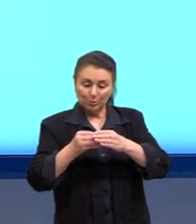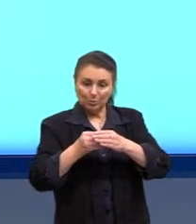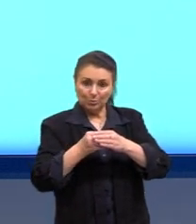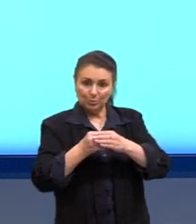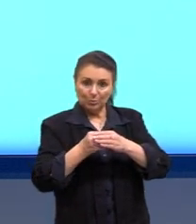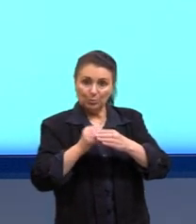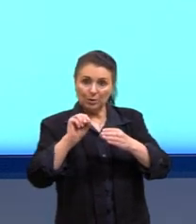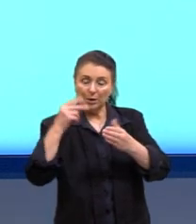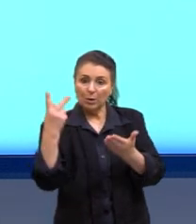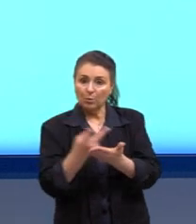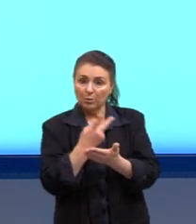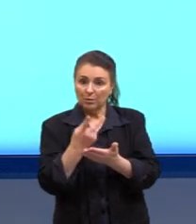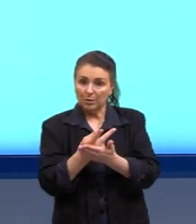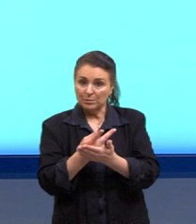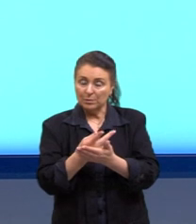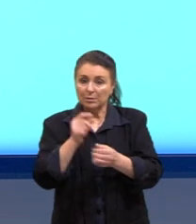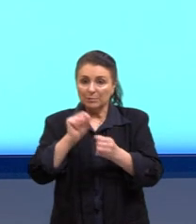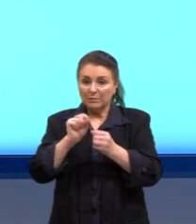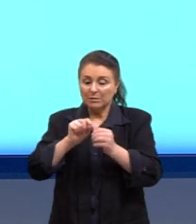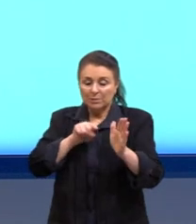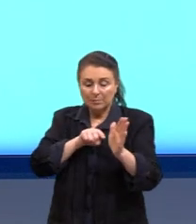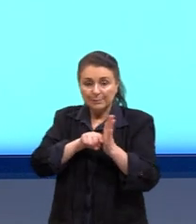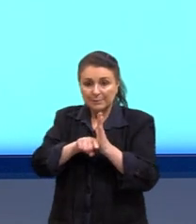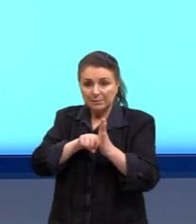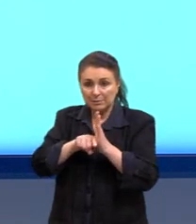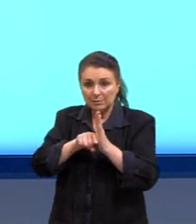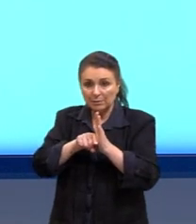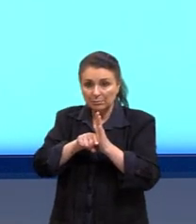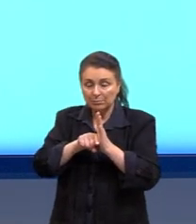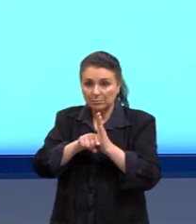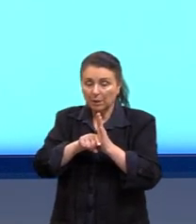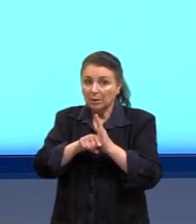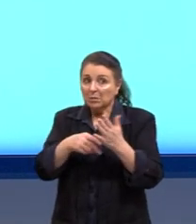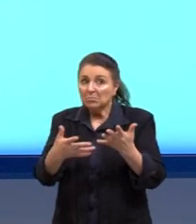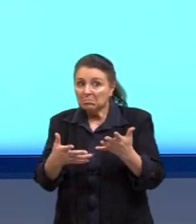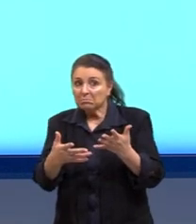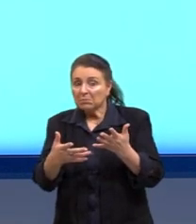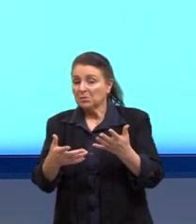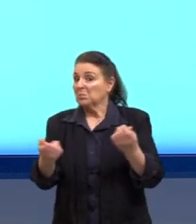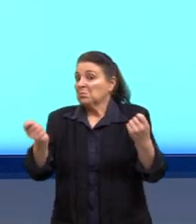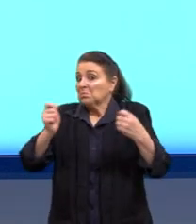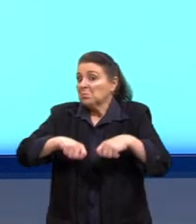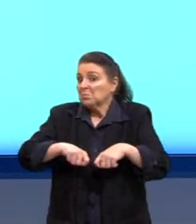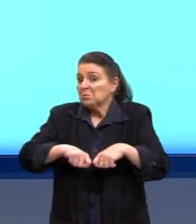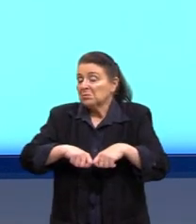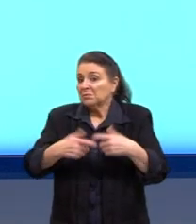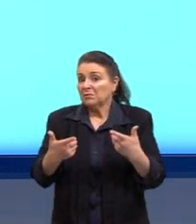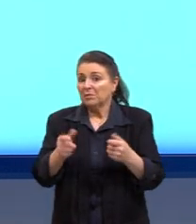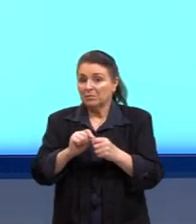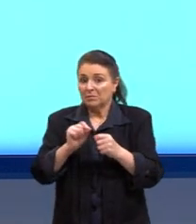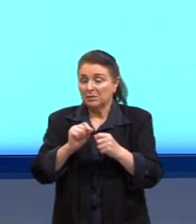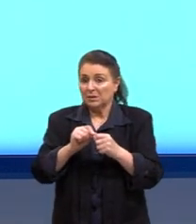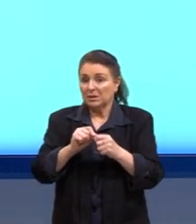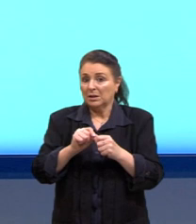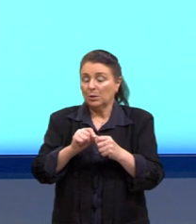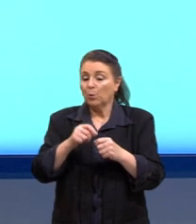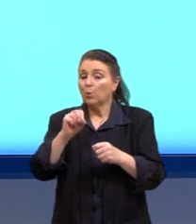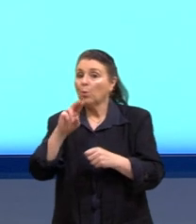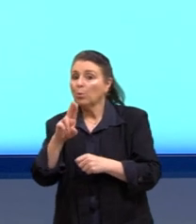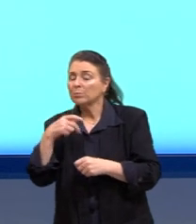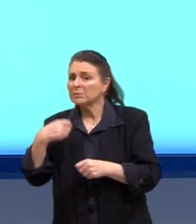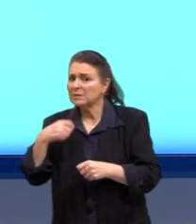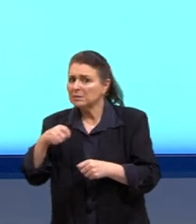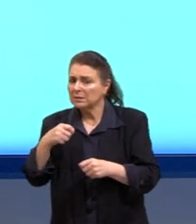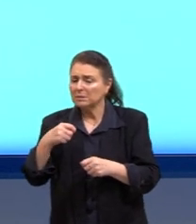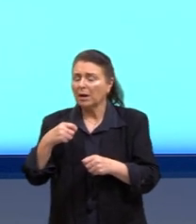Acontece, então, que para realizar as pesquisas, nem sempre é possível, ou até mesmo, né, nem sempre é necessário